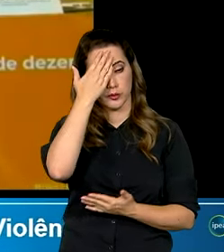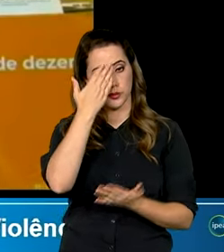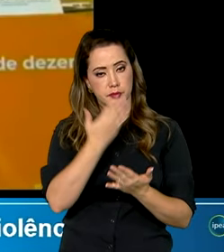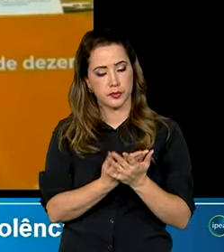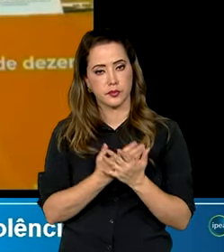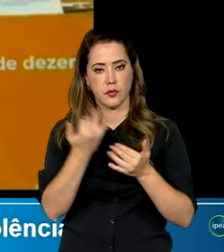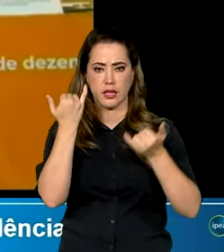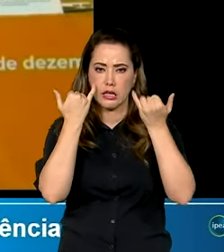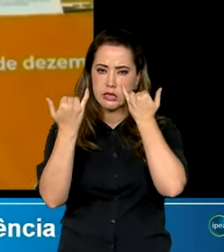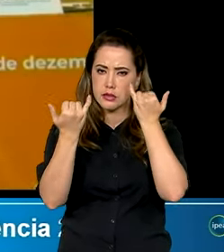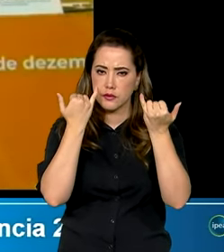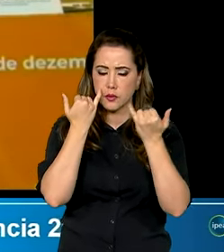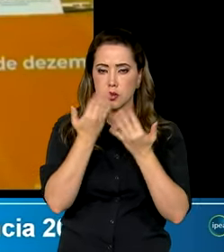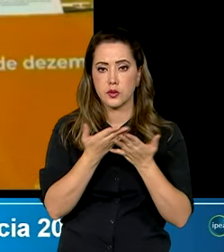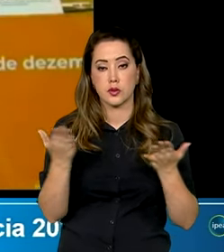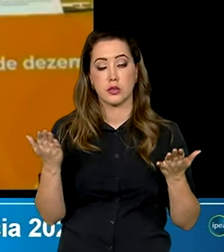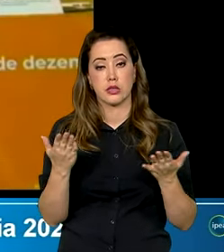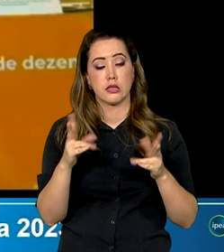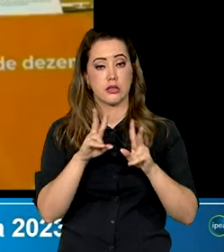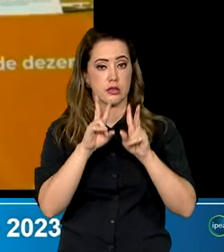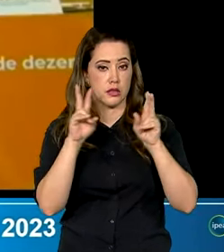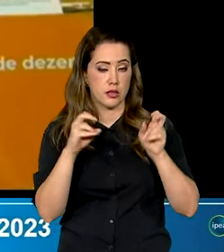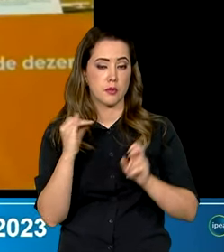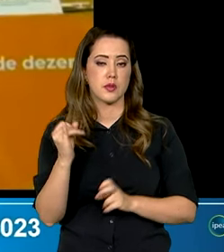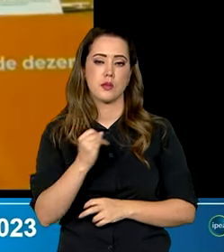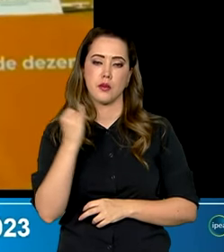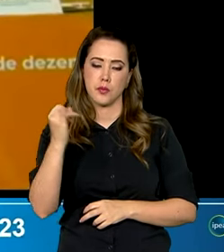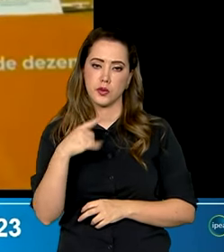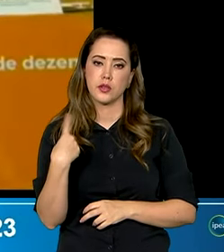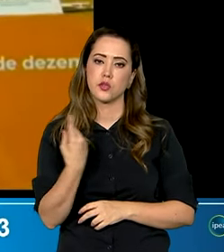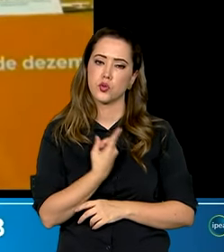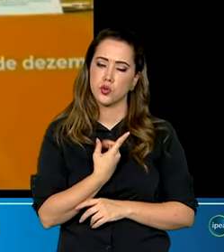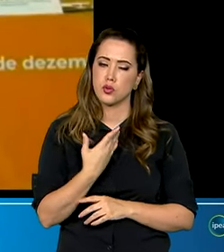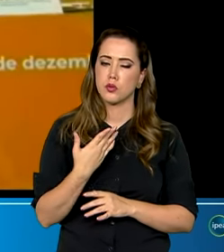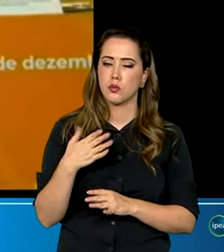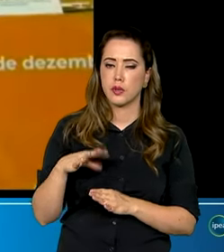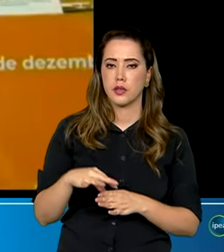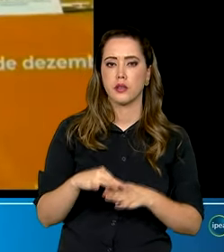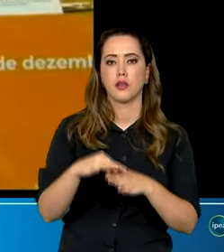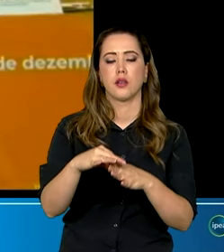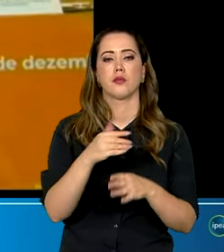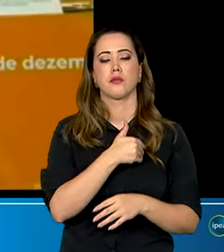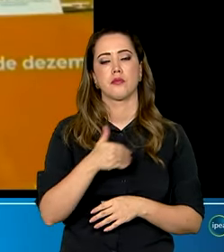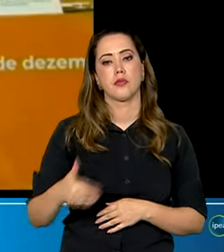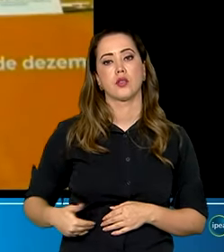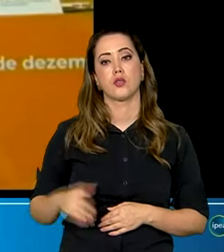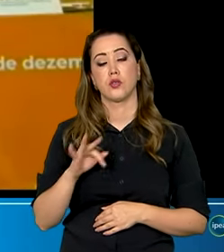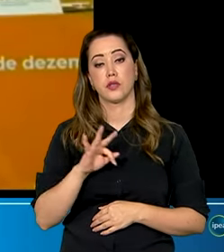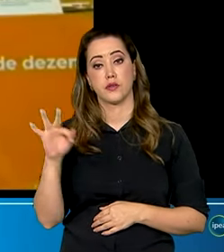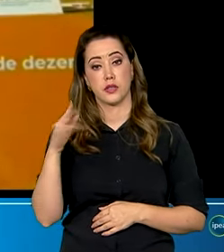provenientes dessa publicação são muito importantes para orientar a ação do governo federal nessa agenda também.